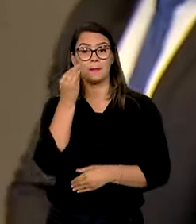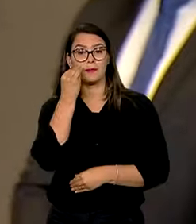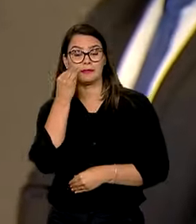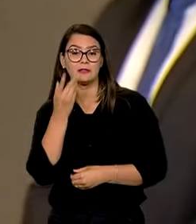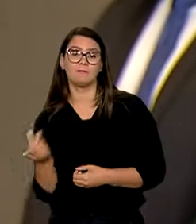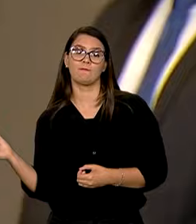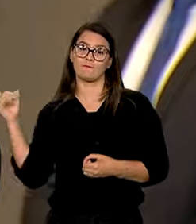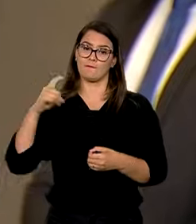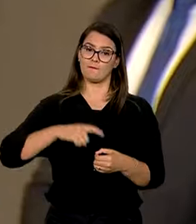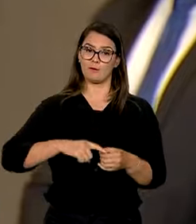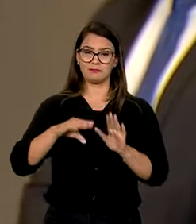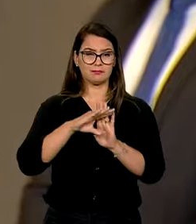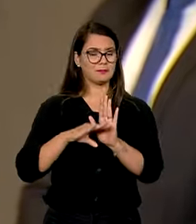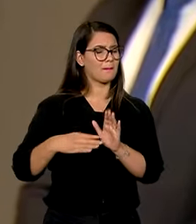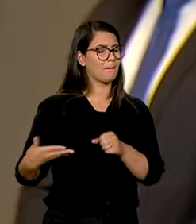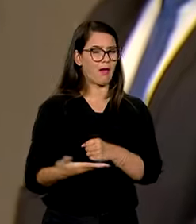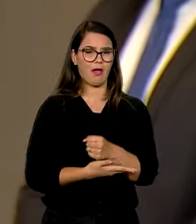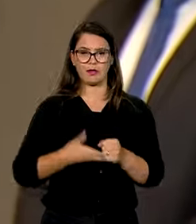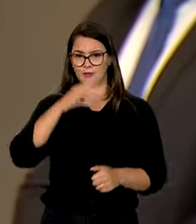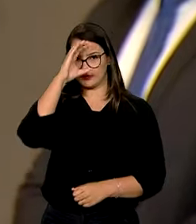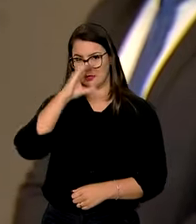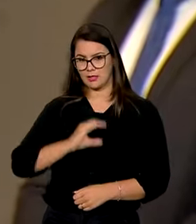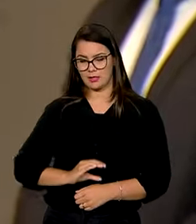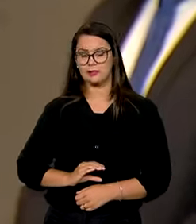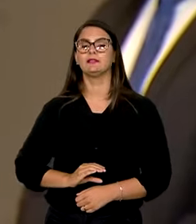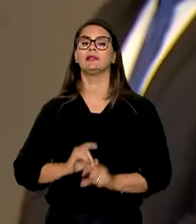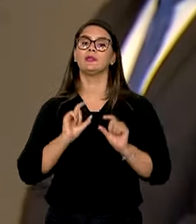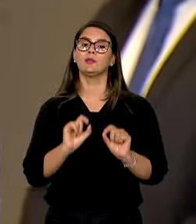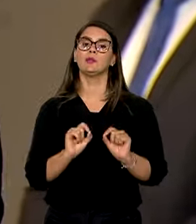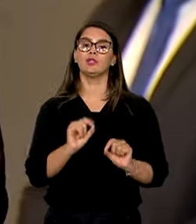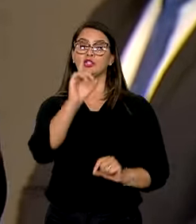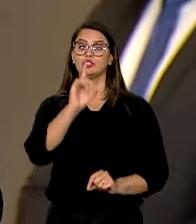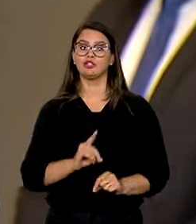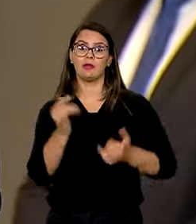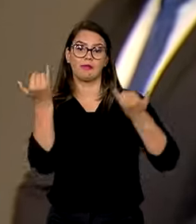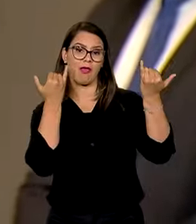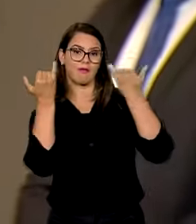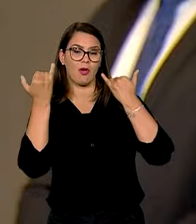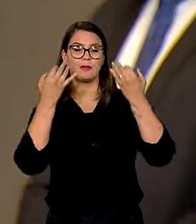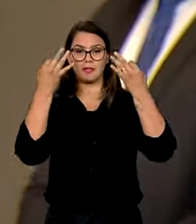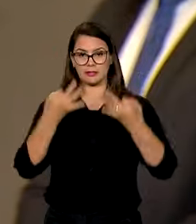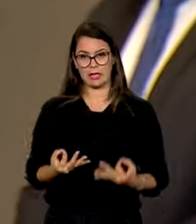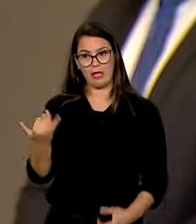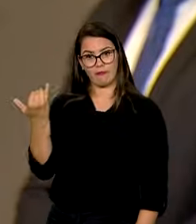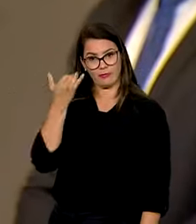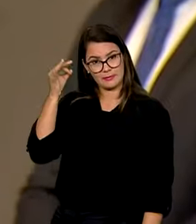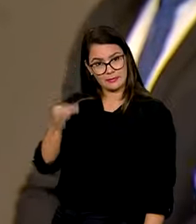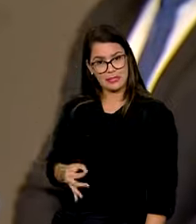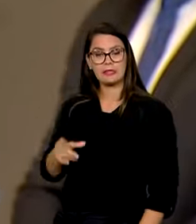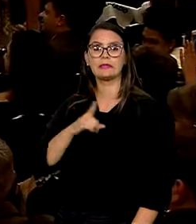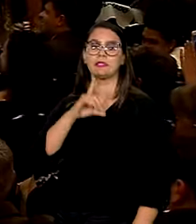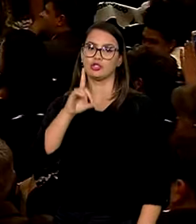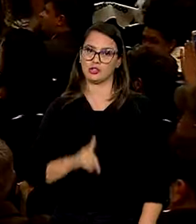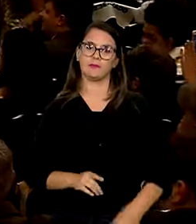esse princípio básico da cidadania, que é o direito à informação, o direito à integridade à informação e o direito a